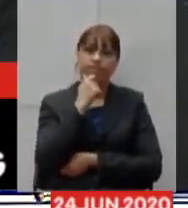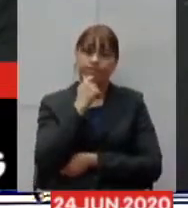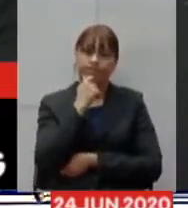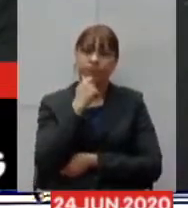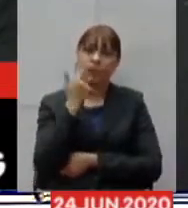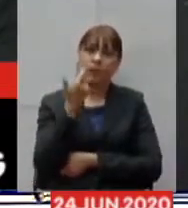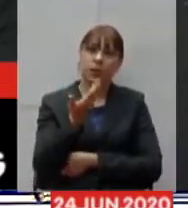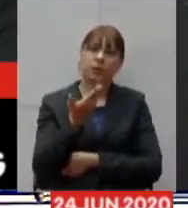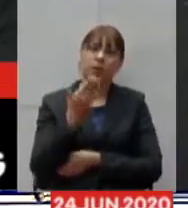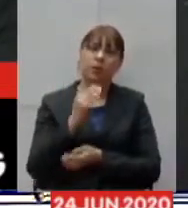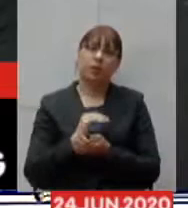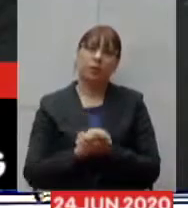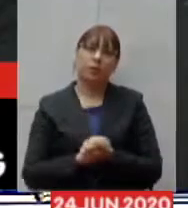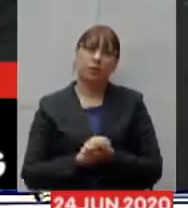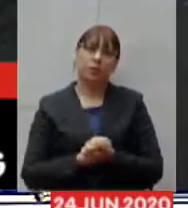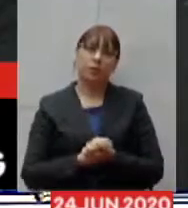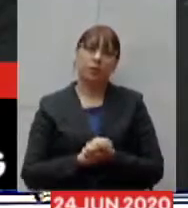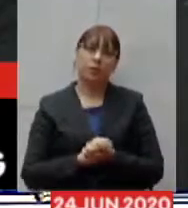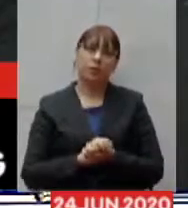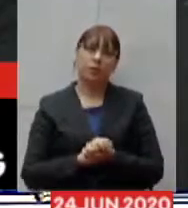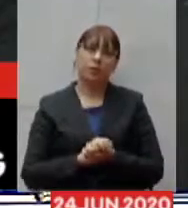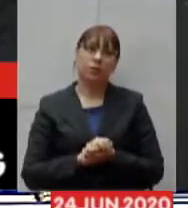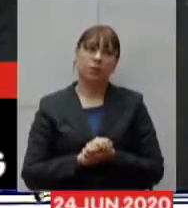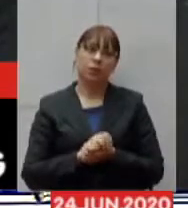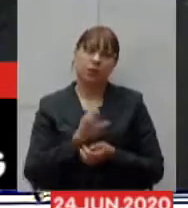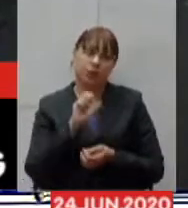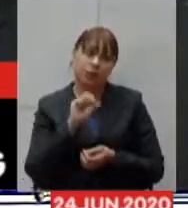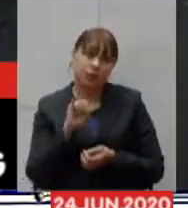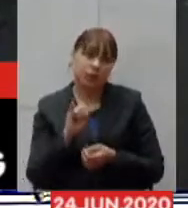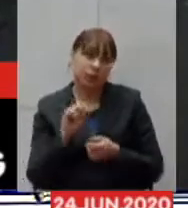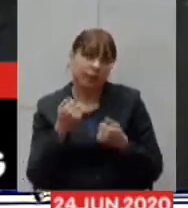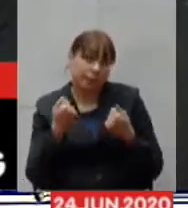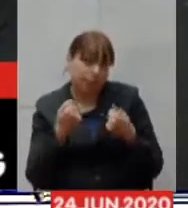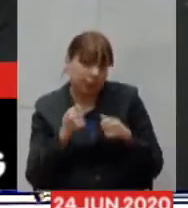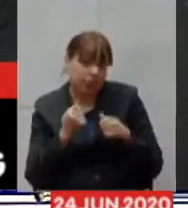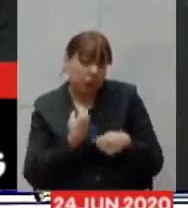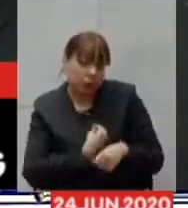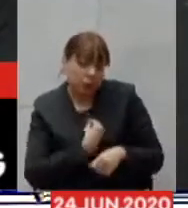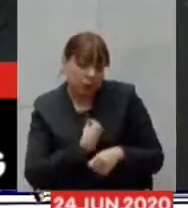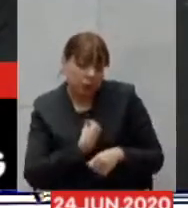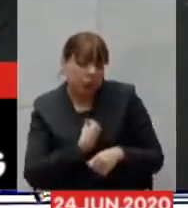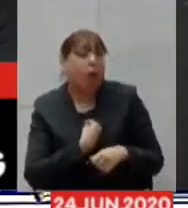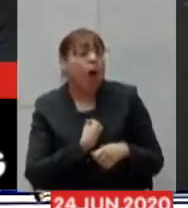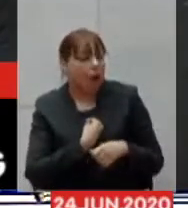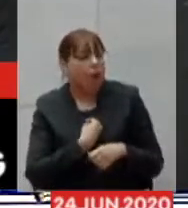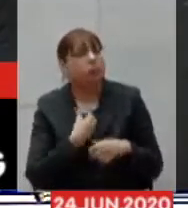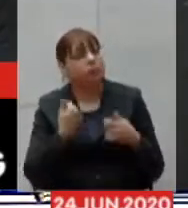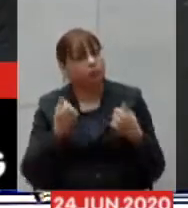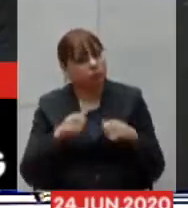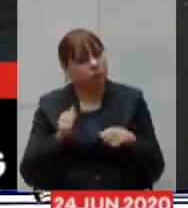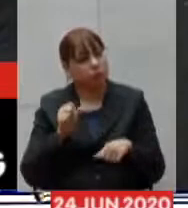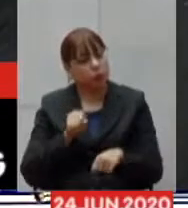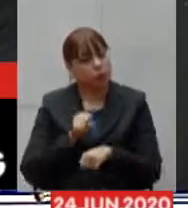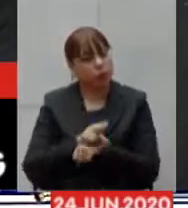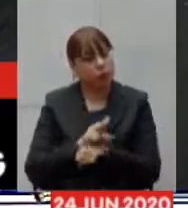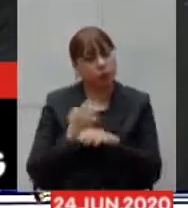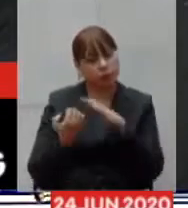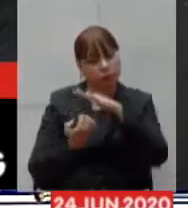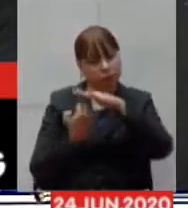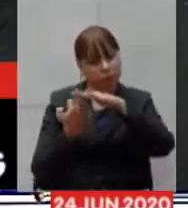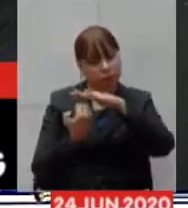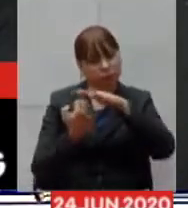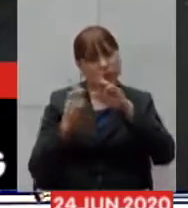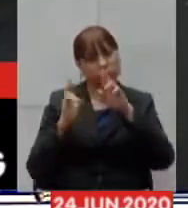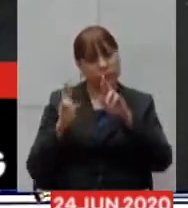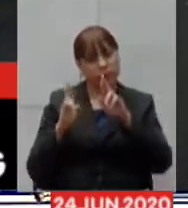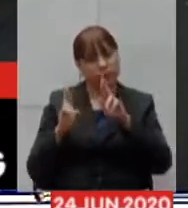que ele se fosse necessário abrir em contratar uma empresa para regimentar